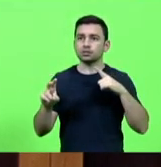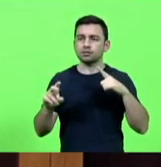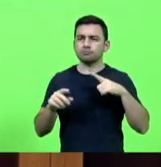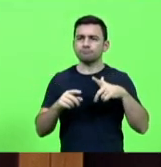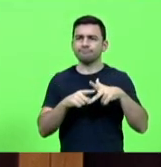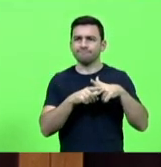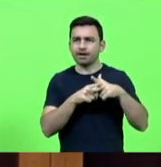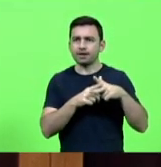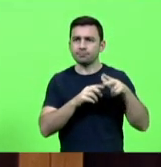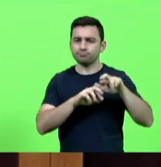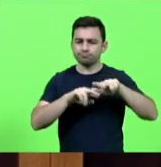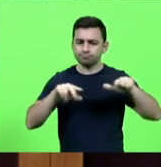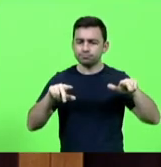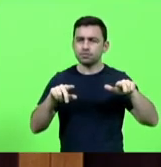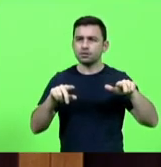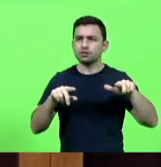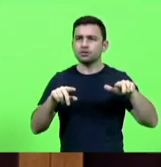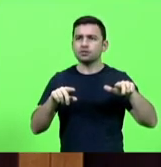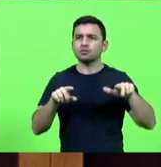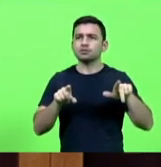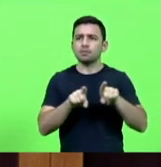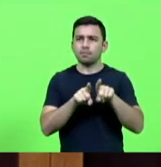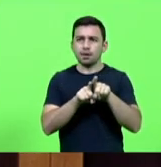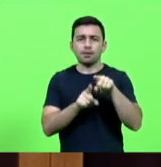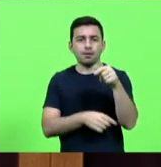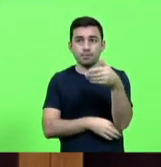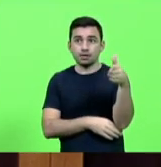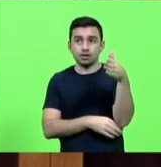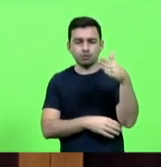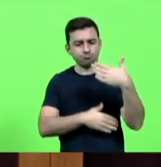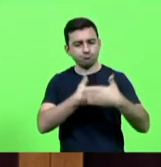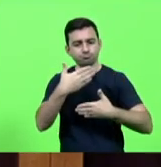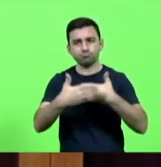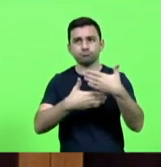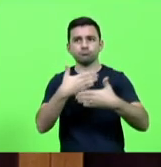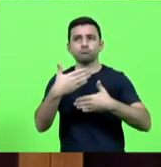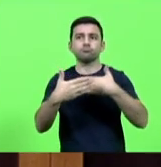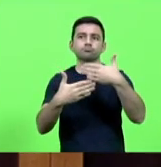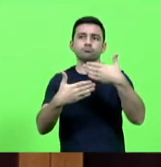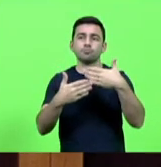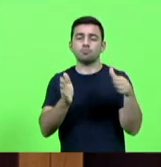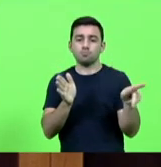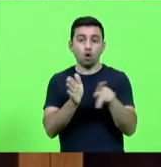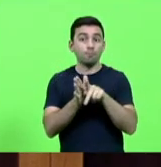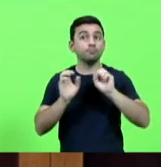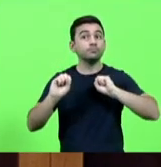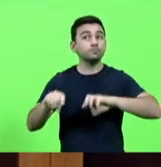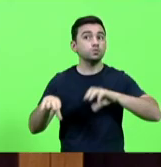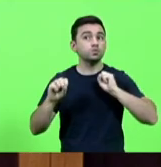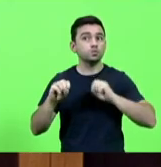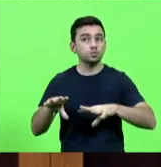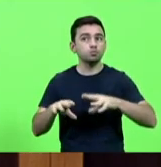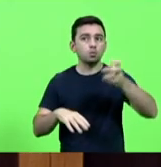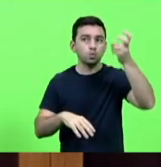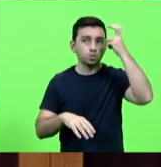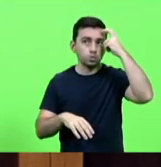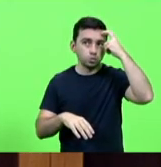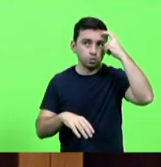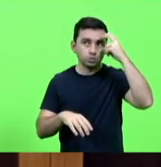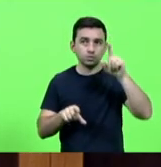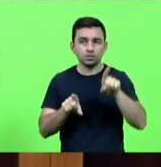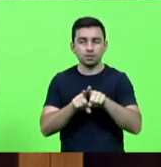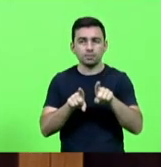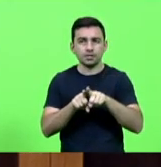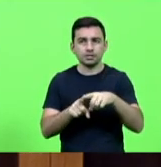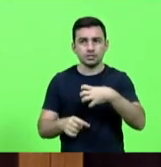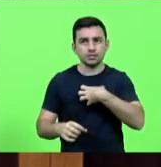carregando firmemente a bandeira do desenvolvimento por meio da educação da cultura e do sentido da